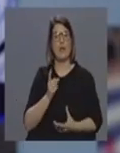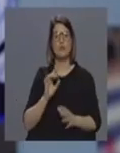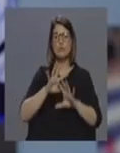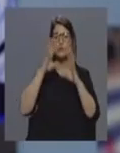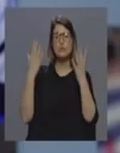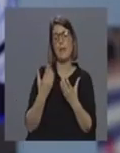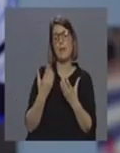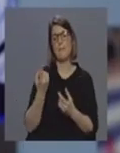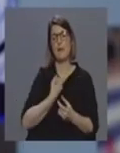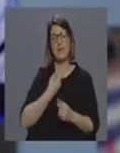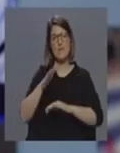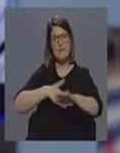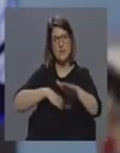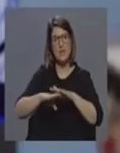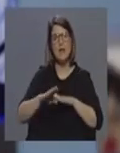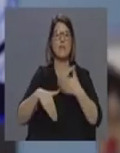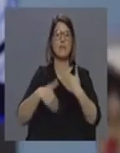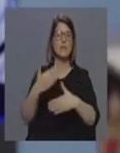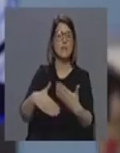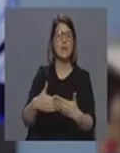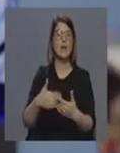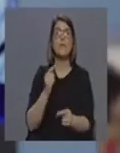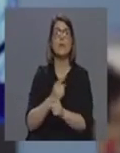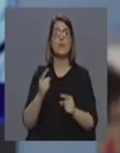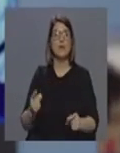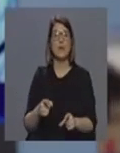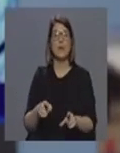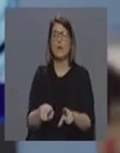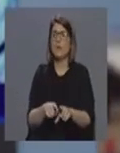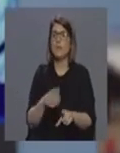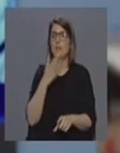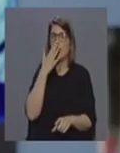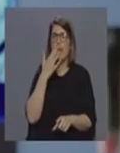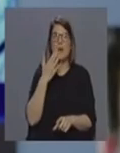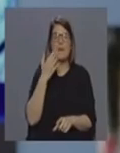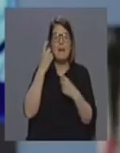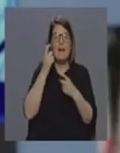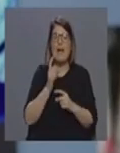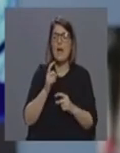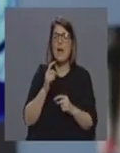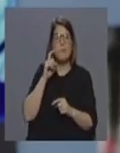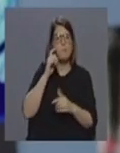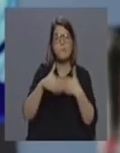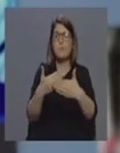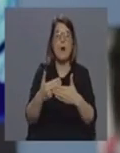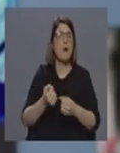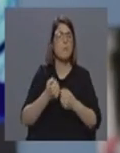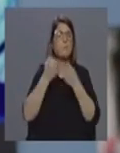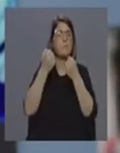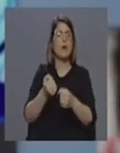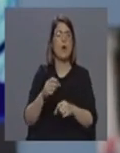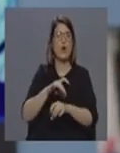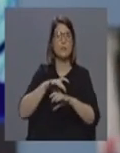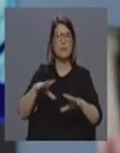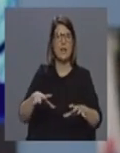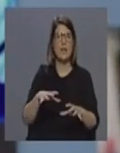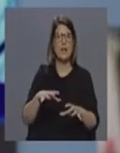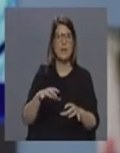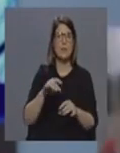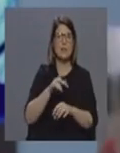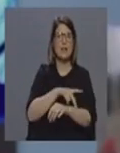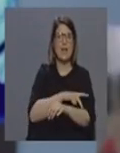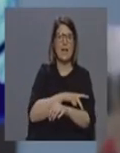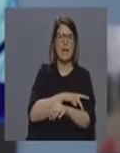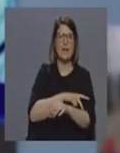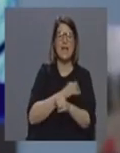nós temos que agir entretanto porque se não é tal coisa é insustentável o sistema porque se iremos ter um hospital de Ponta Elegada nas nove ilhas quer dizer é